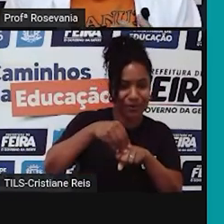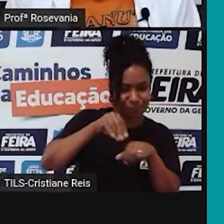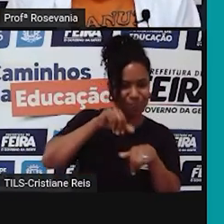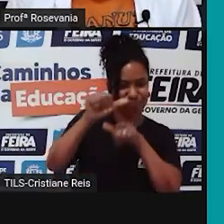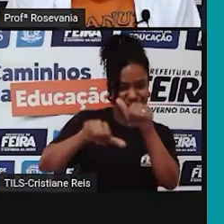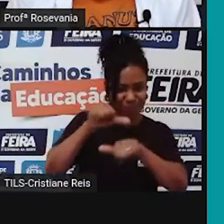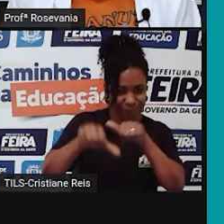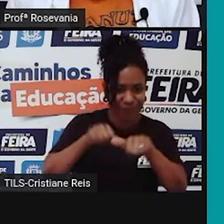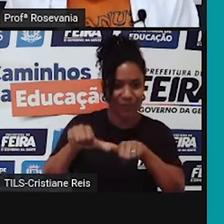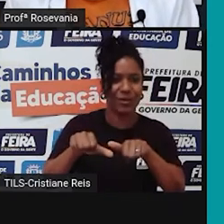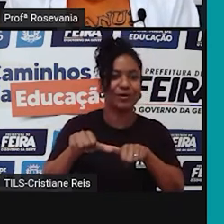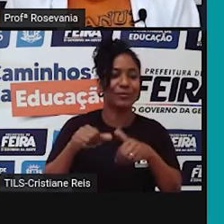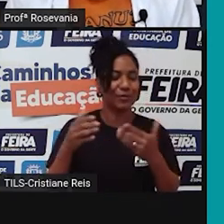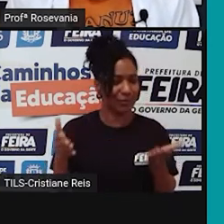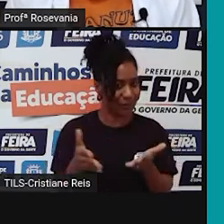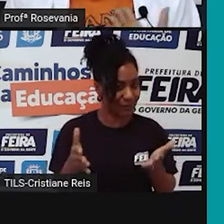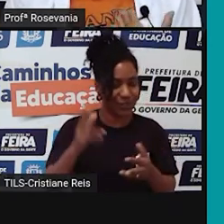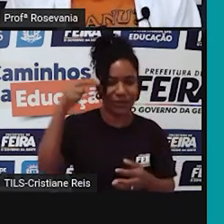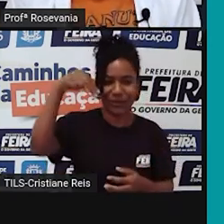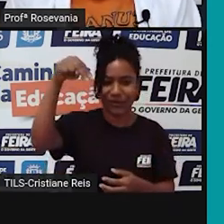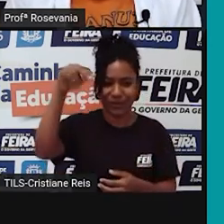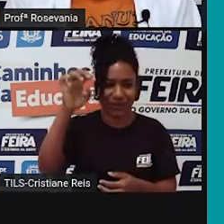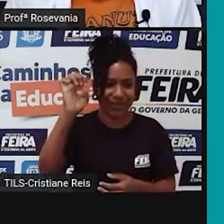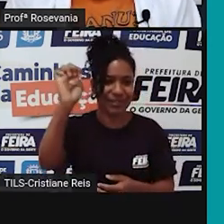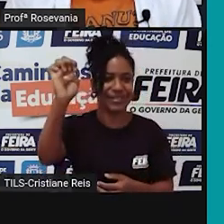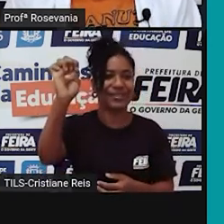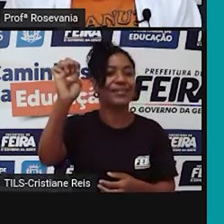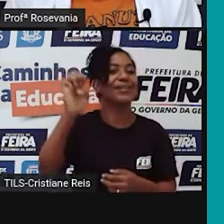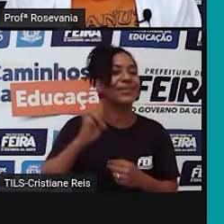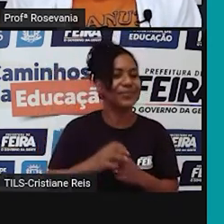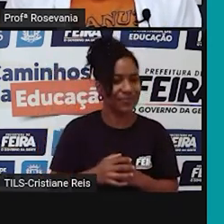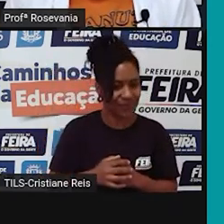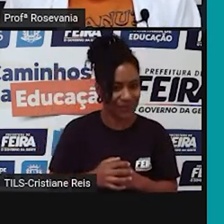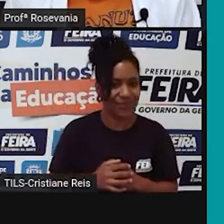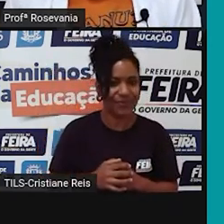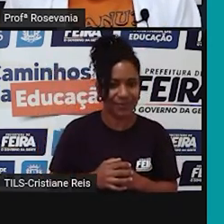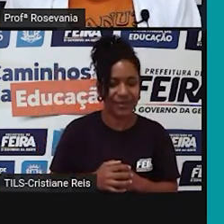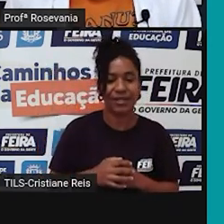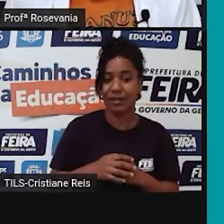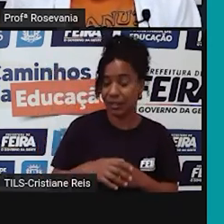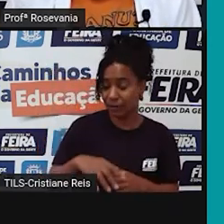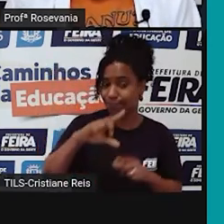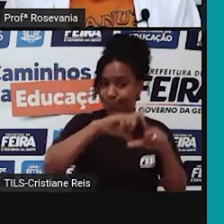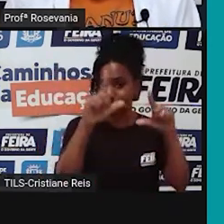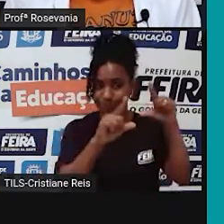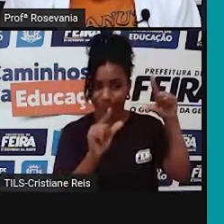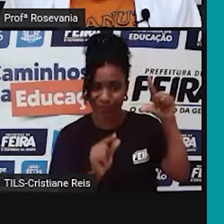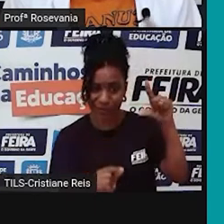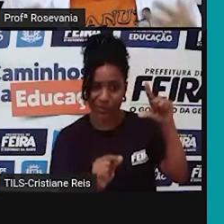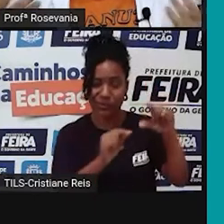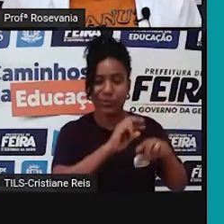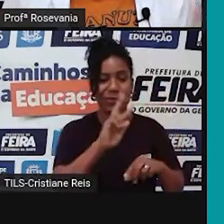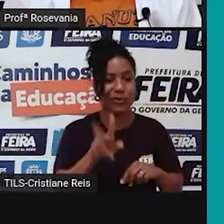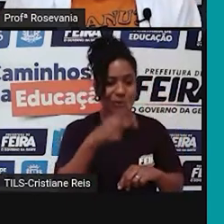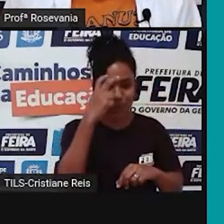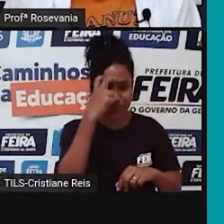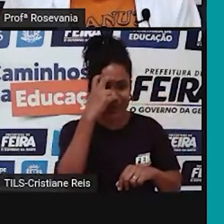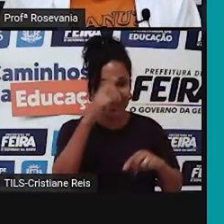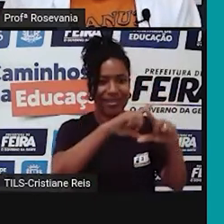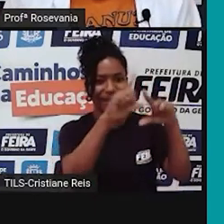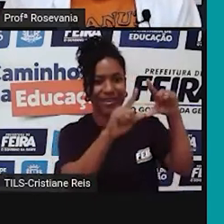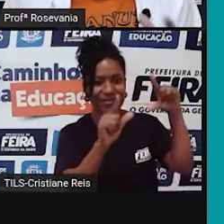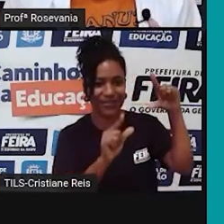muito forte, principalmente aqui no Nordeste, muito forte a influência da cultura africana, porque foi praticamente